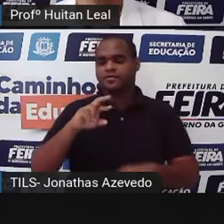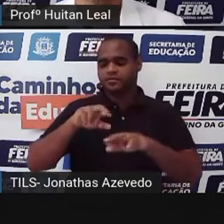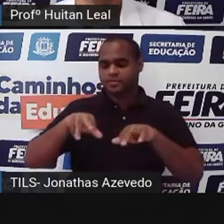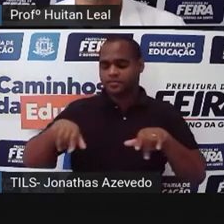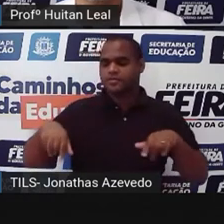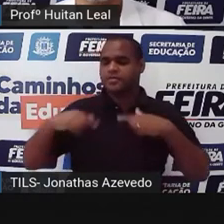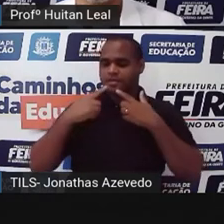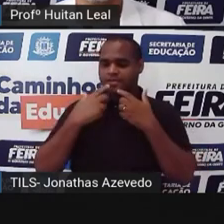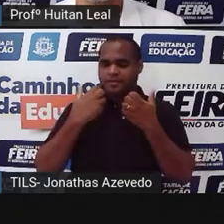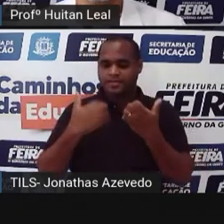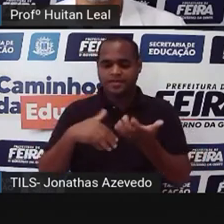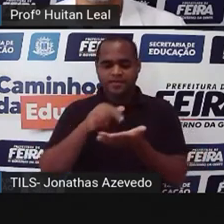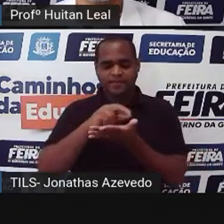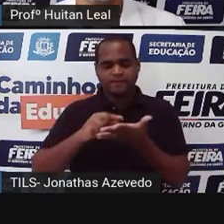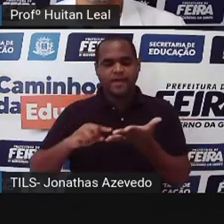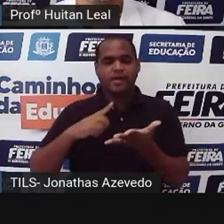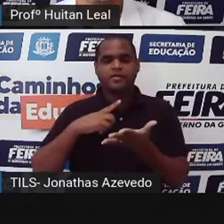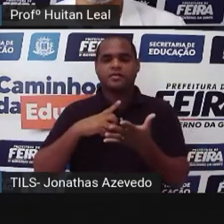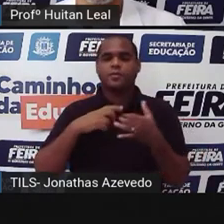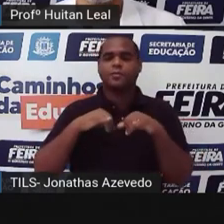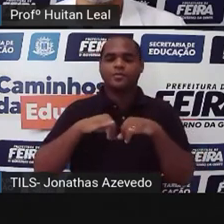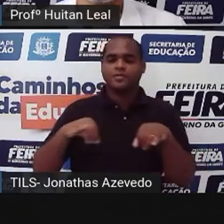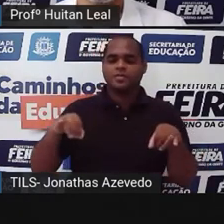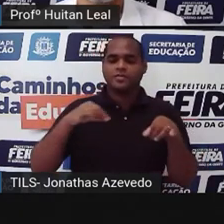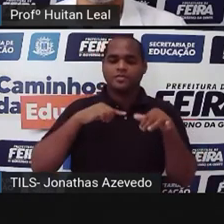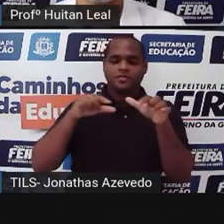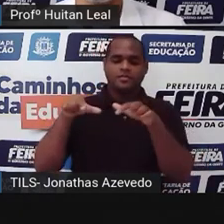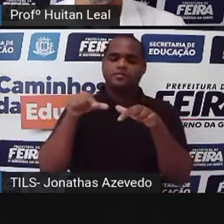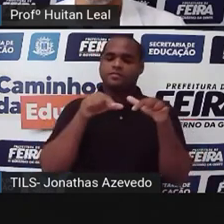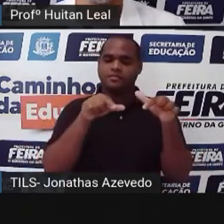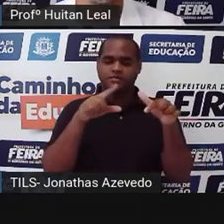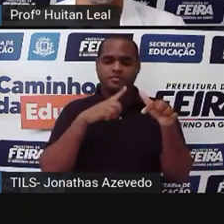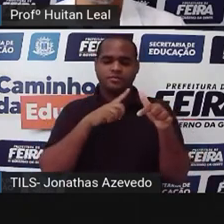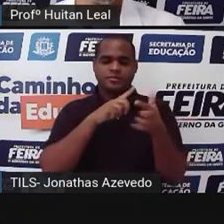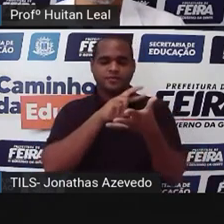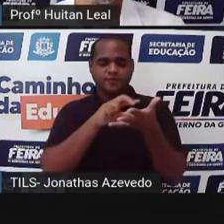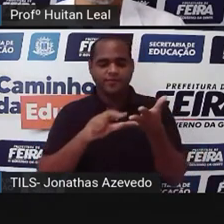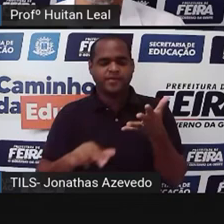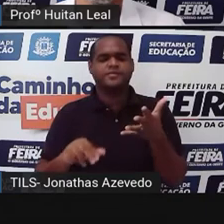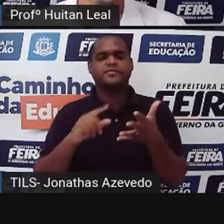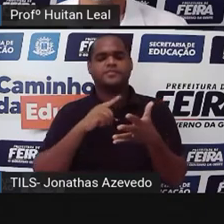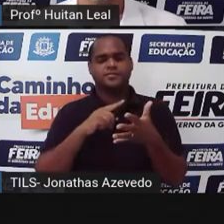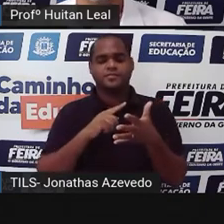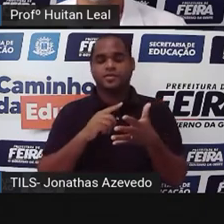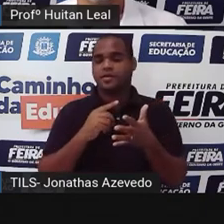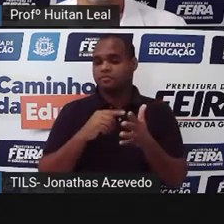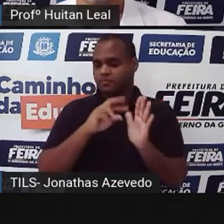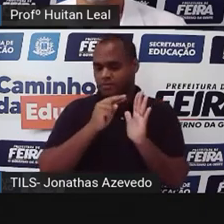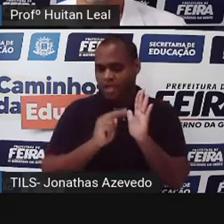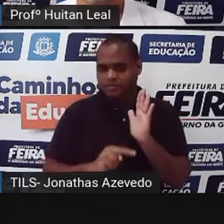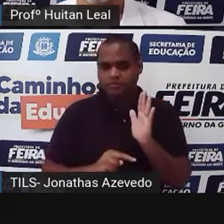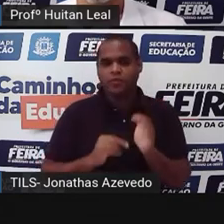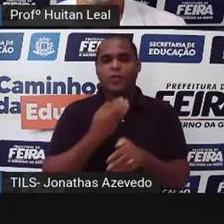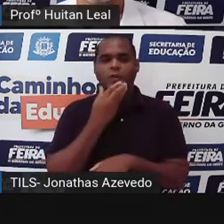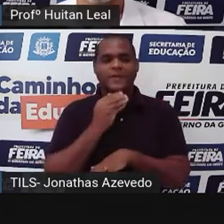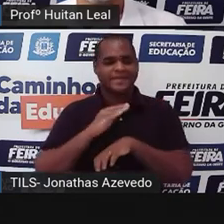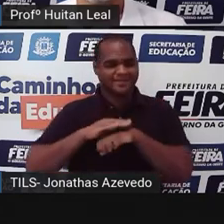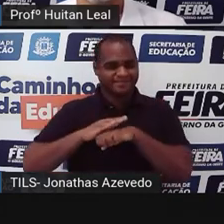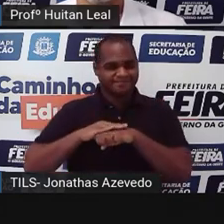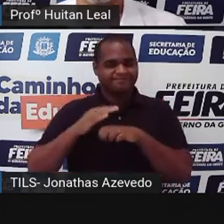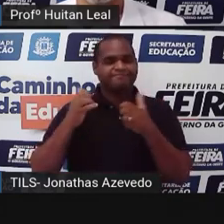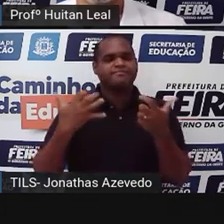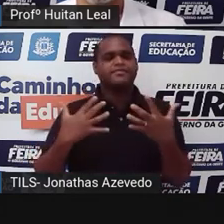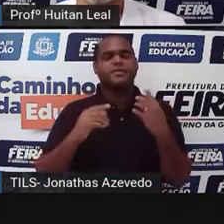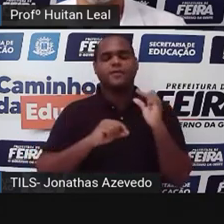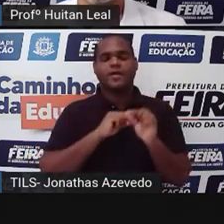todos os elementos da narrativa. Tempo, lugar, enredo, personagem, narrador. E o que é que acontece?